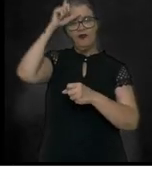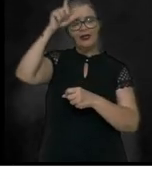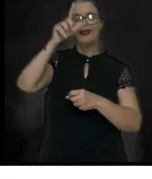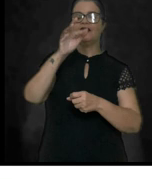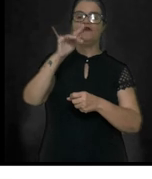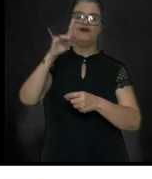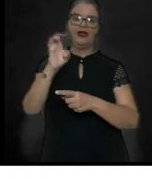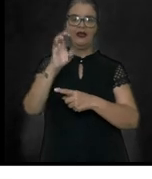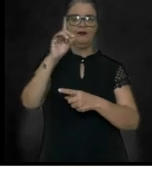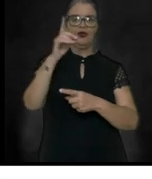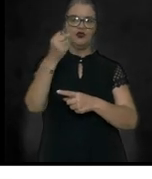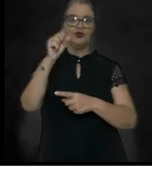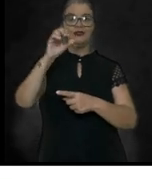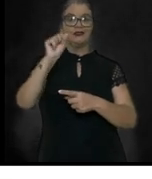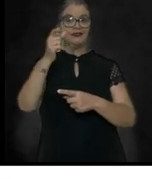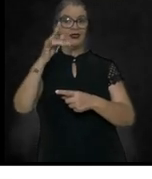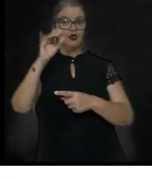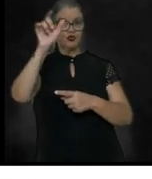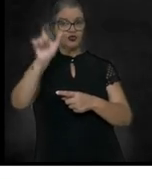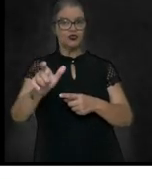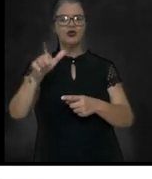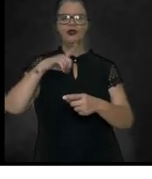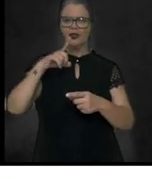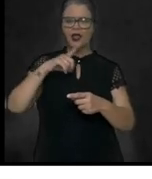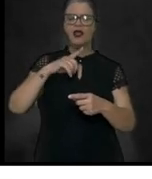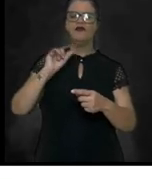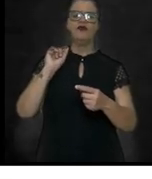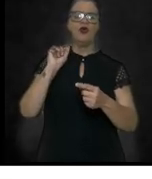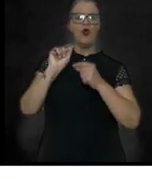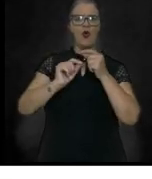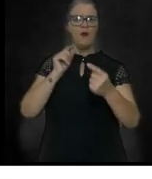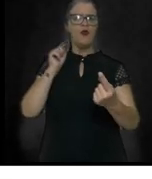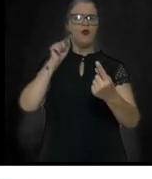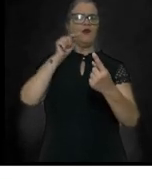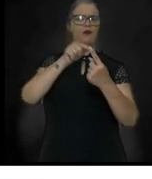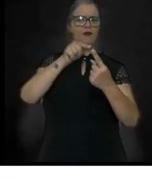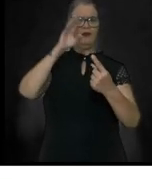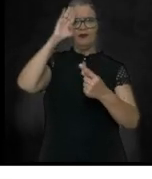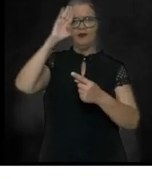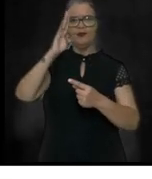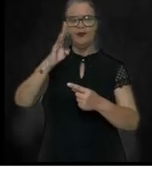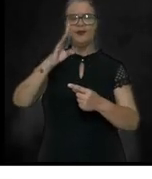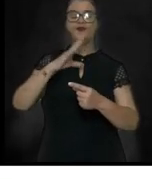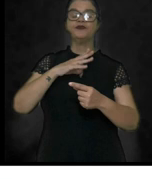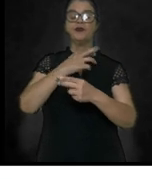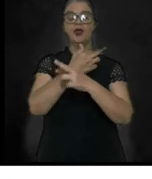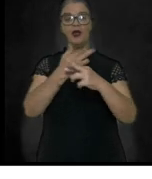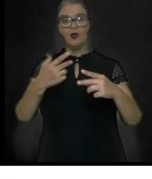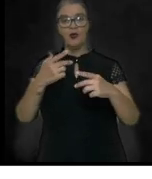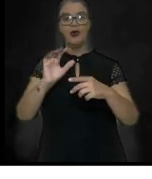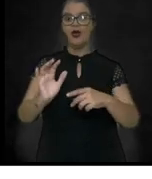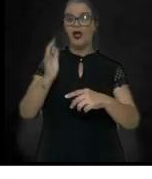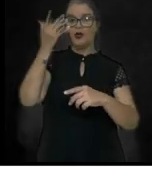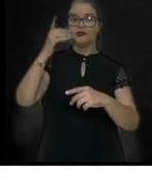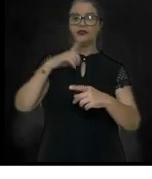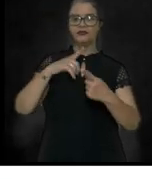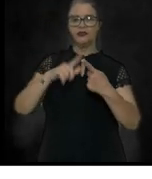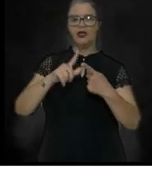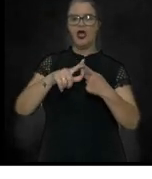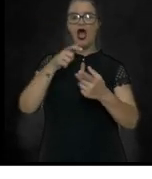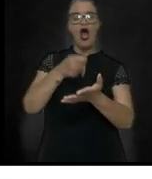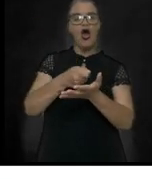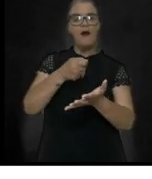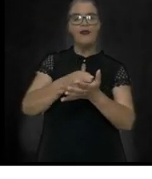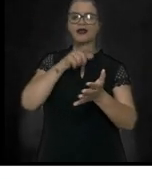Santos. teve como principais causas a cobrança de altos impostos e